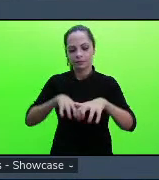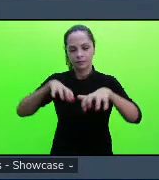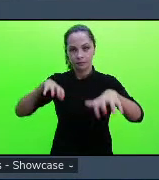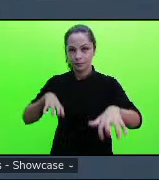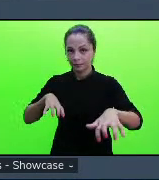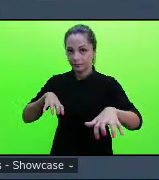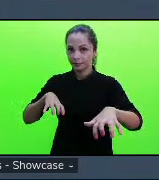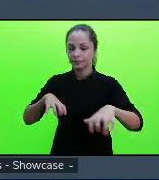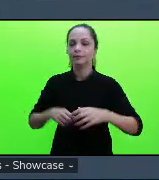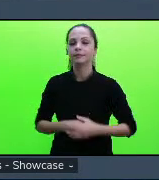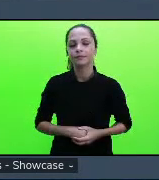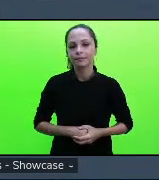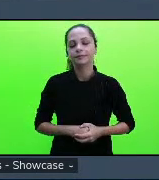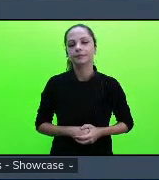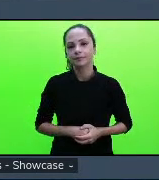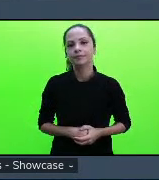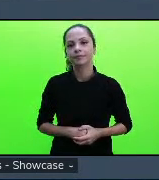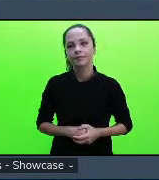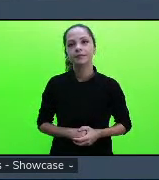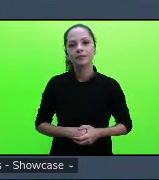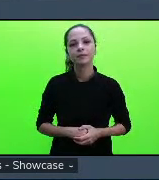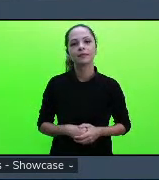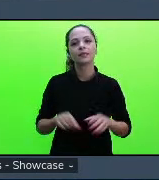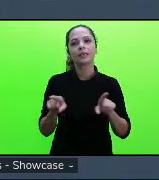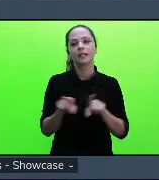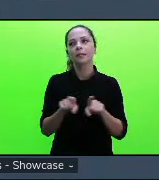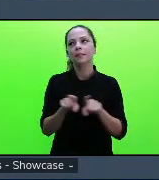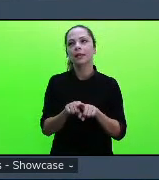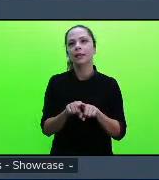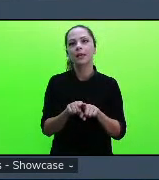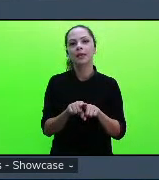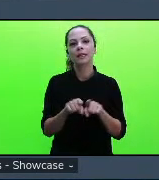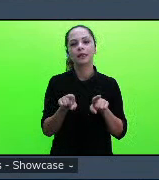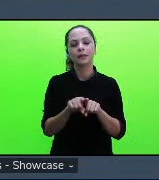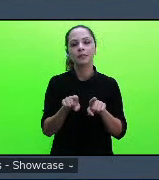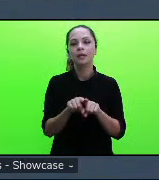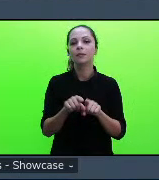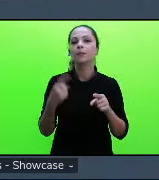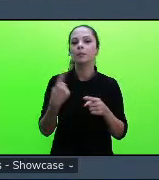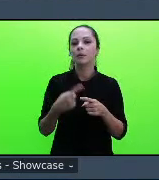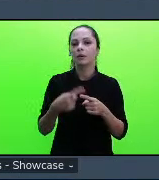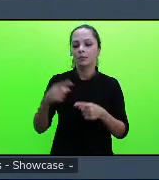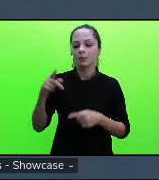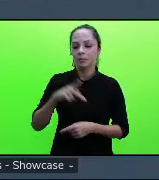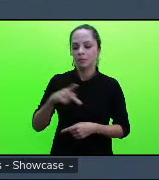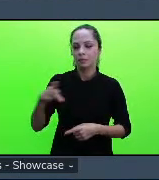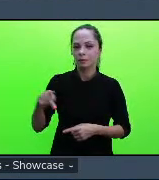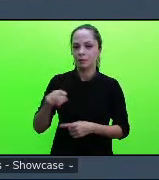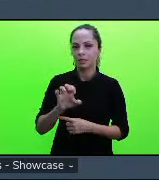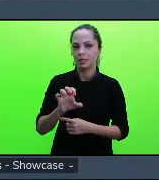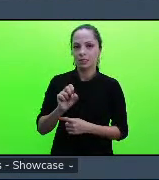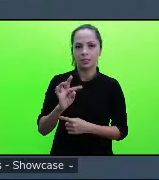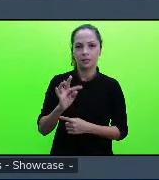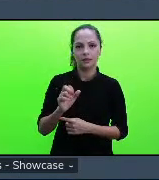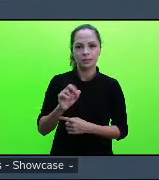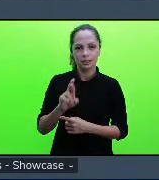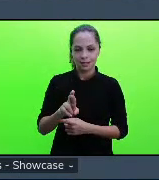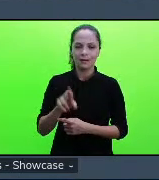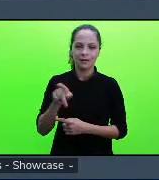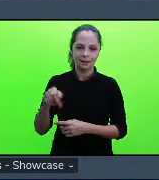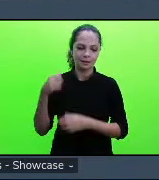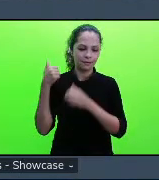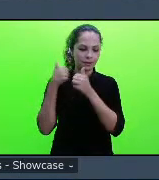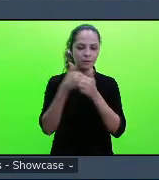e a gente também porque a professora que é a Esther que estava com a gente ela vai